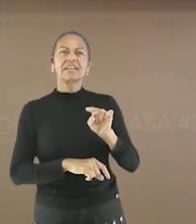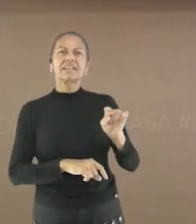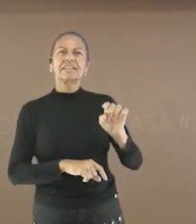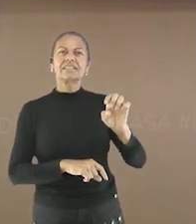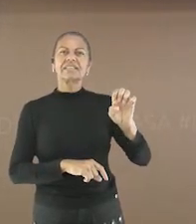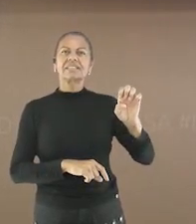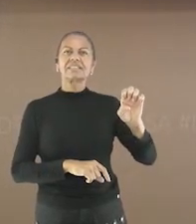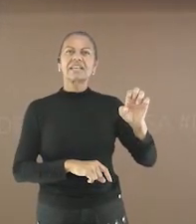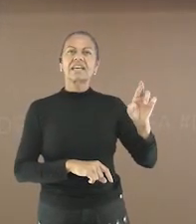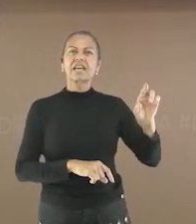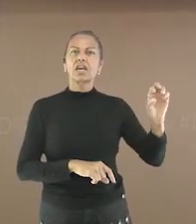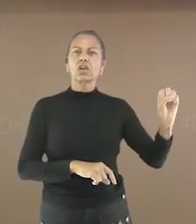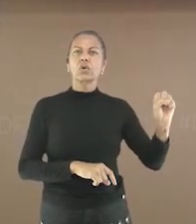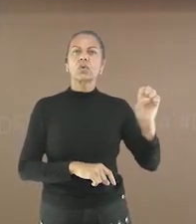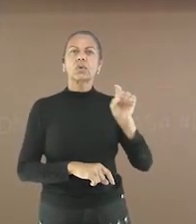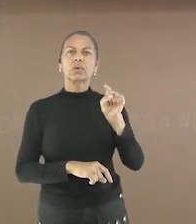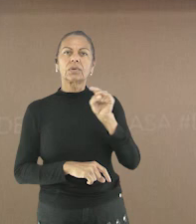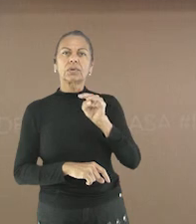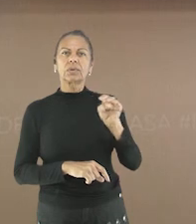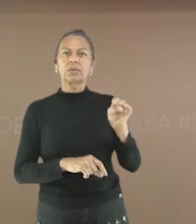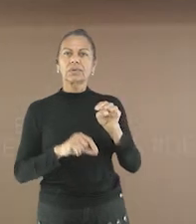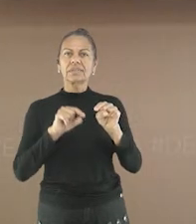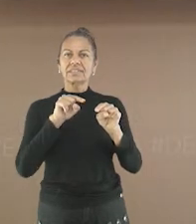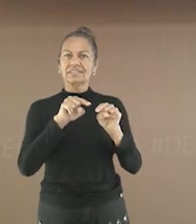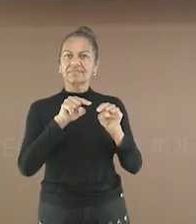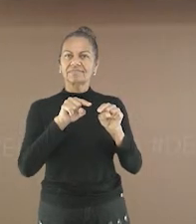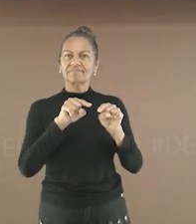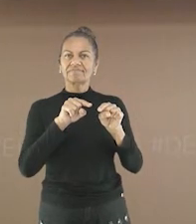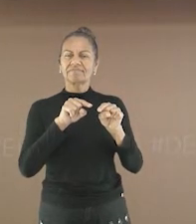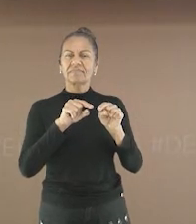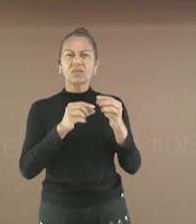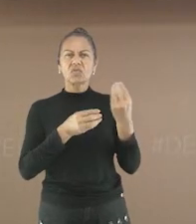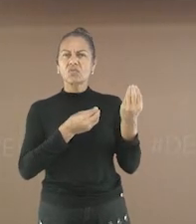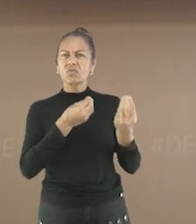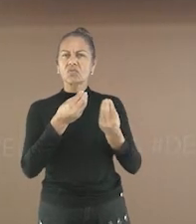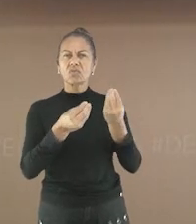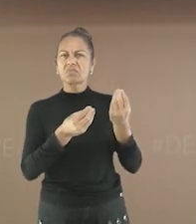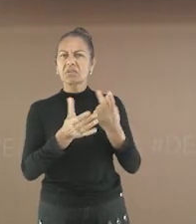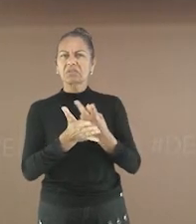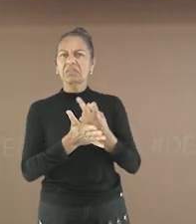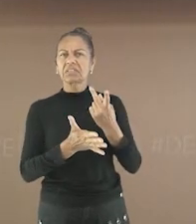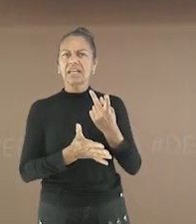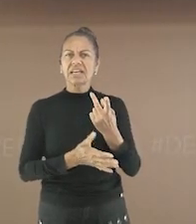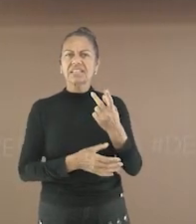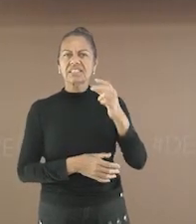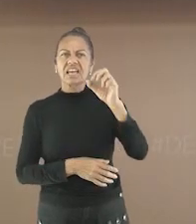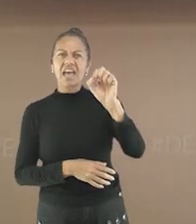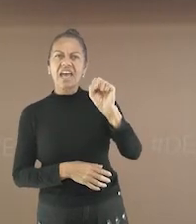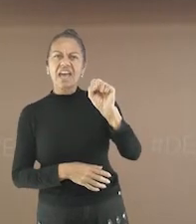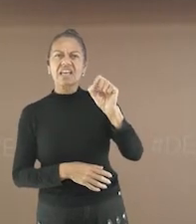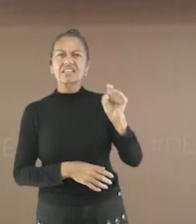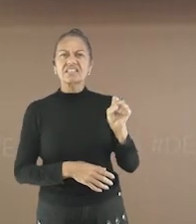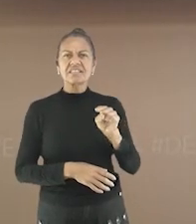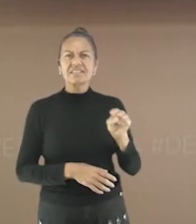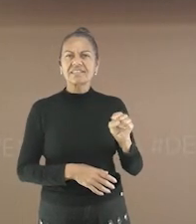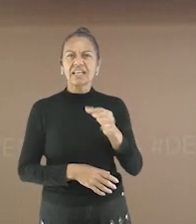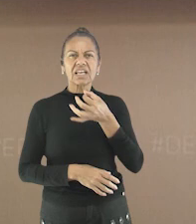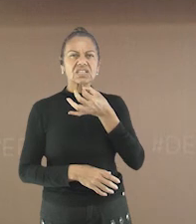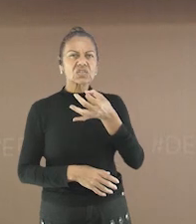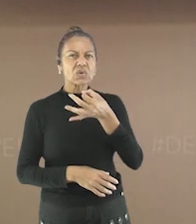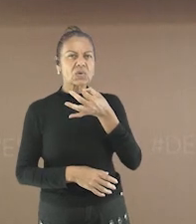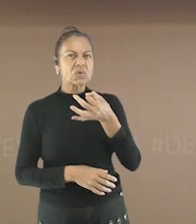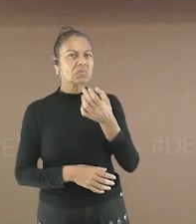zero Escreveu-se com a letra Z E aí? Como que isso acontece? Bem Nas